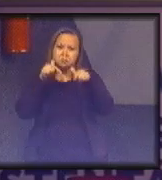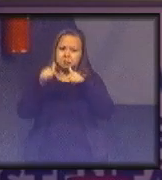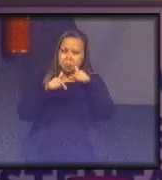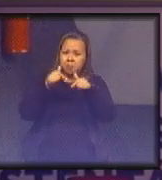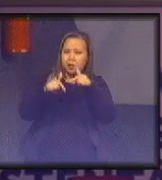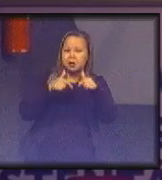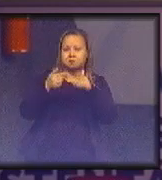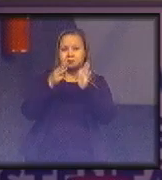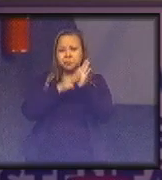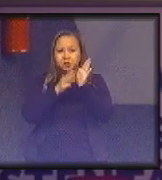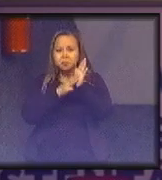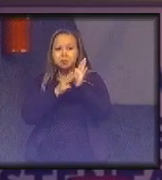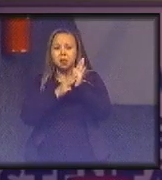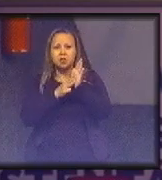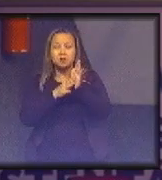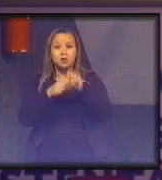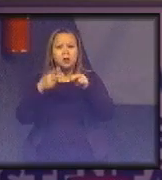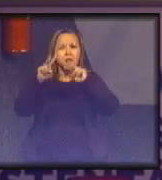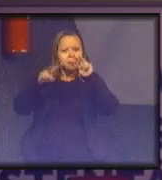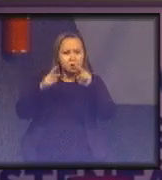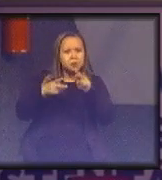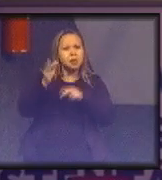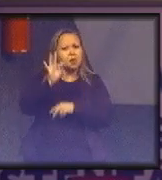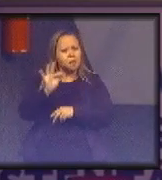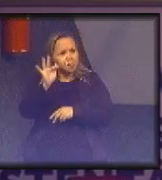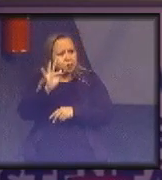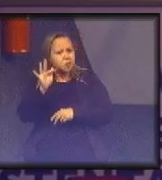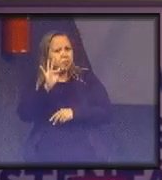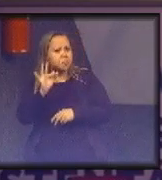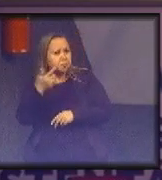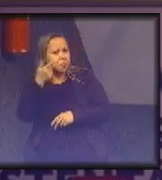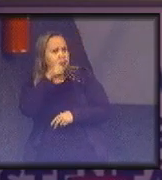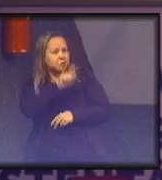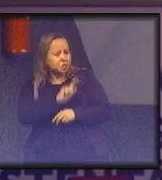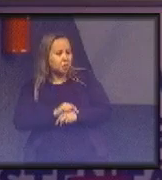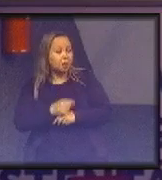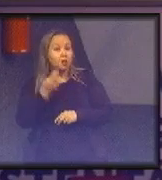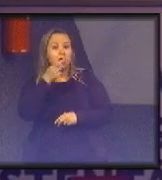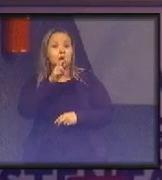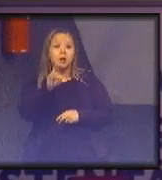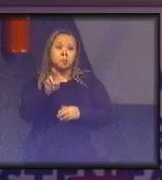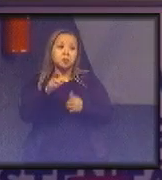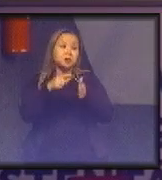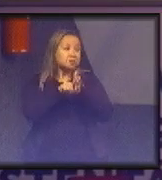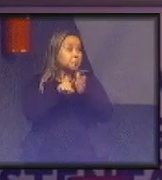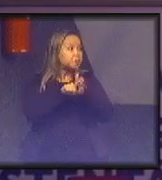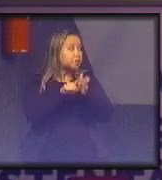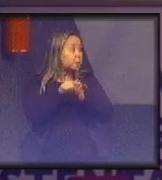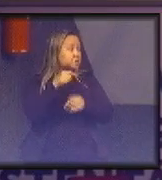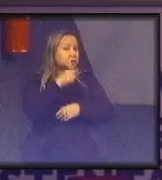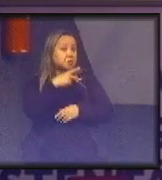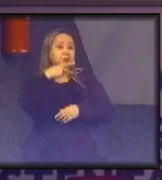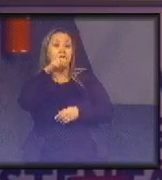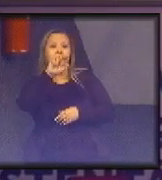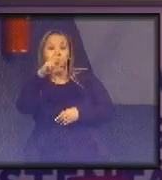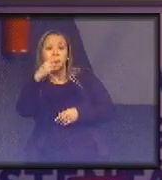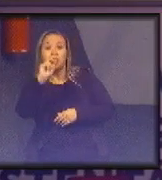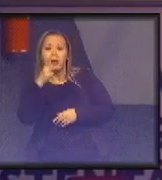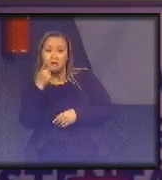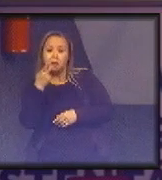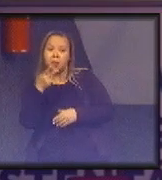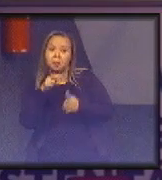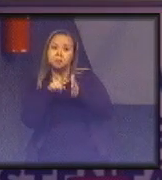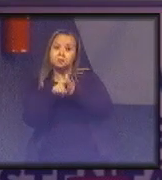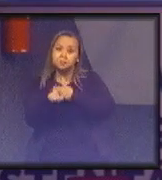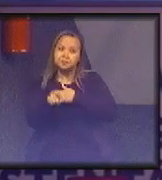metodologia vemos que ela funciona para responder a uma das perguntas colocadas pelo Pablo que é a pergunta de como mudar